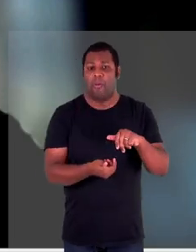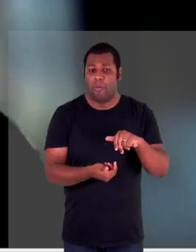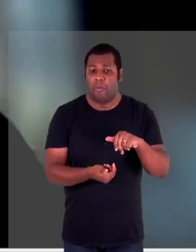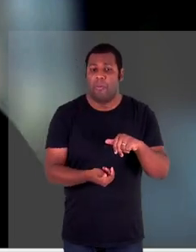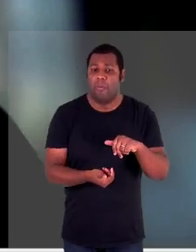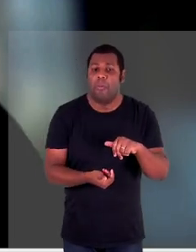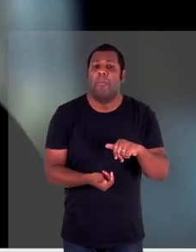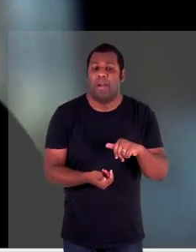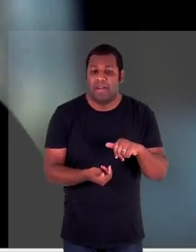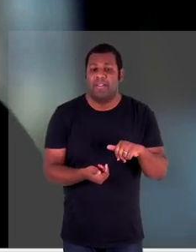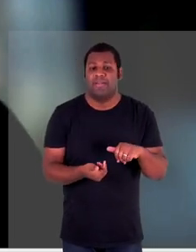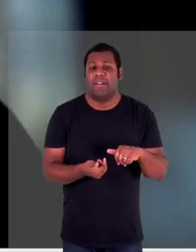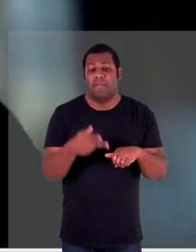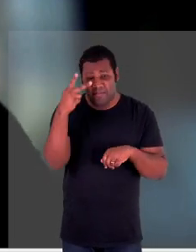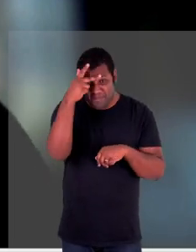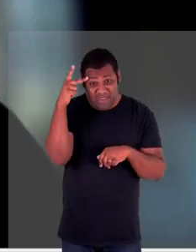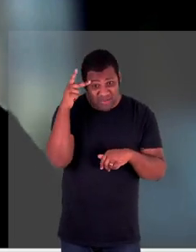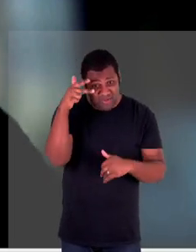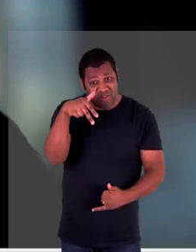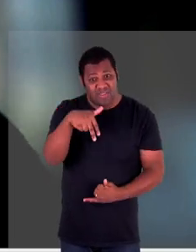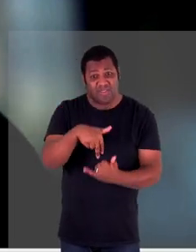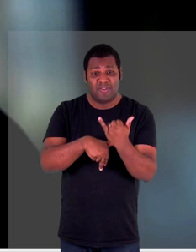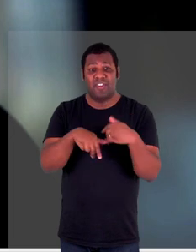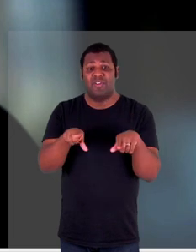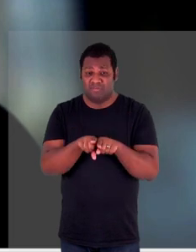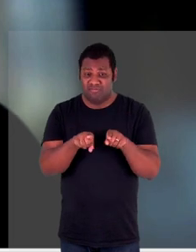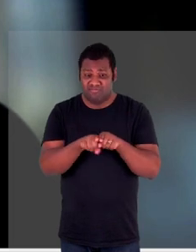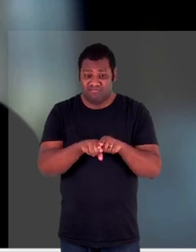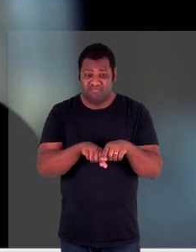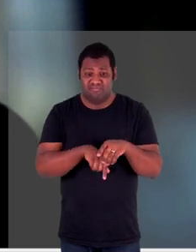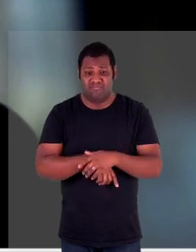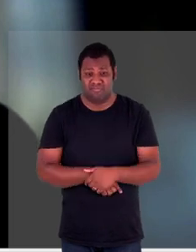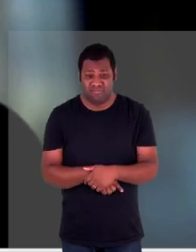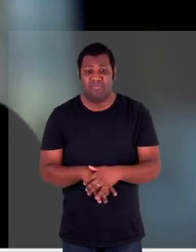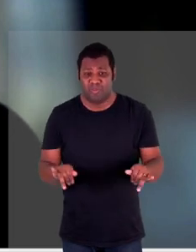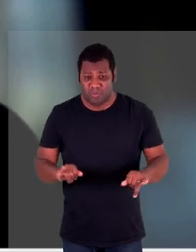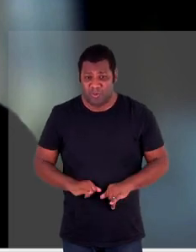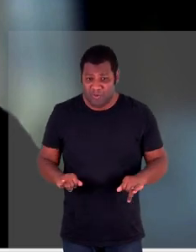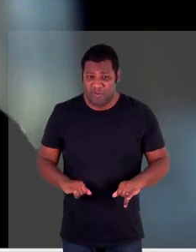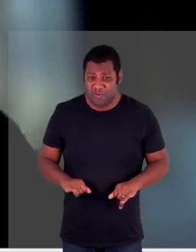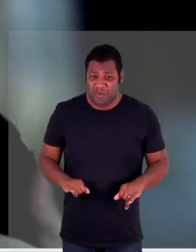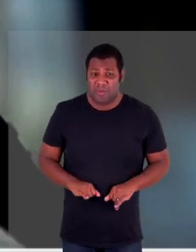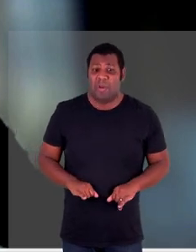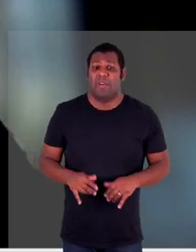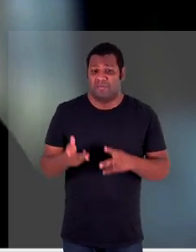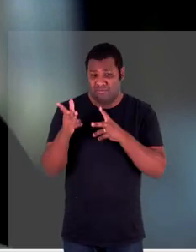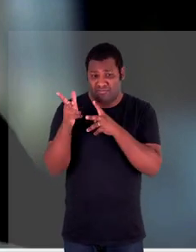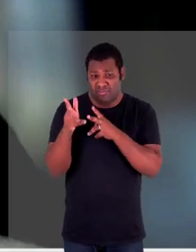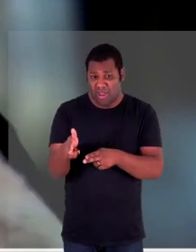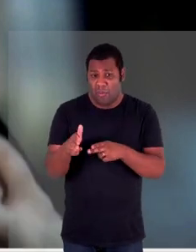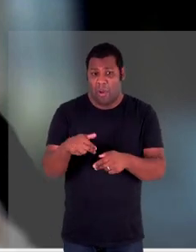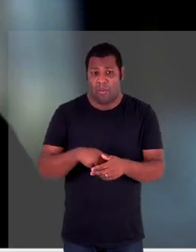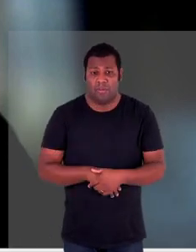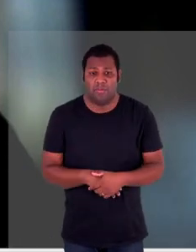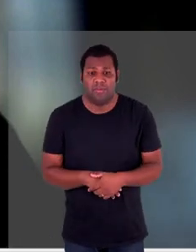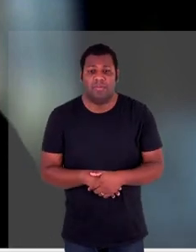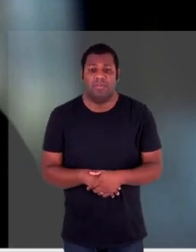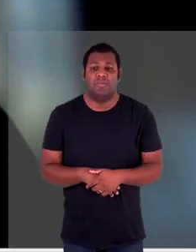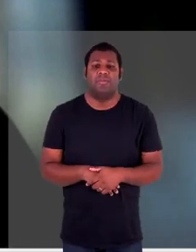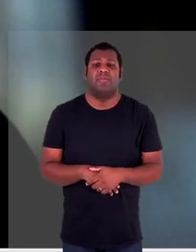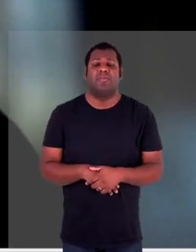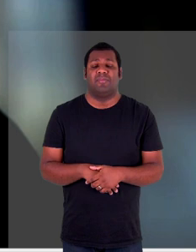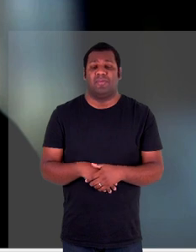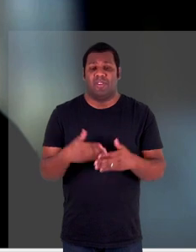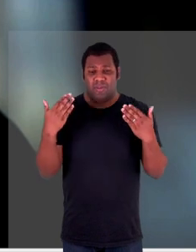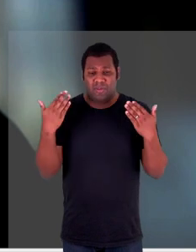vítimas sofrem o mesmo tipo de violência que não são a dor e o trauma